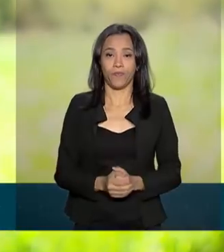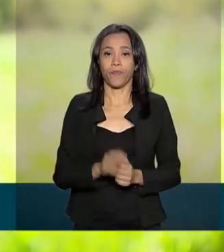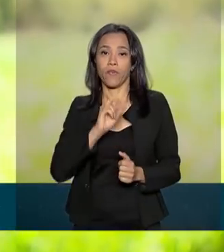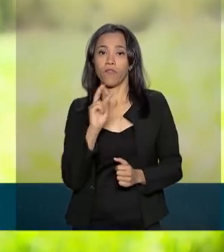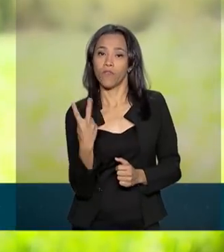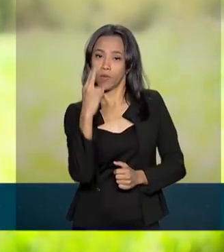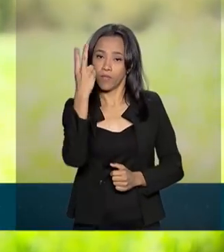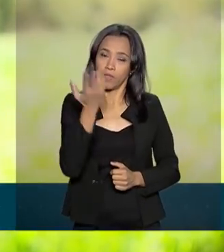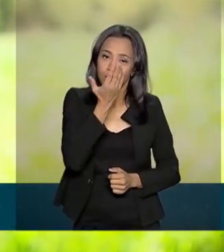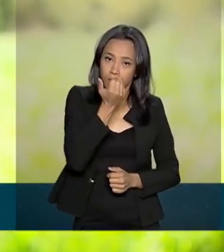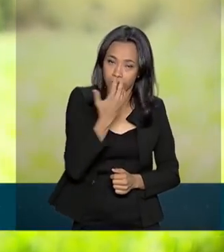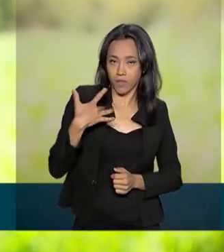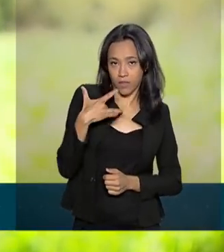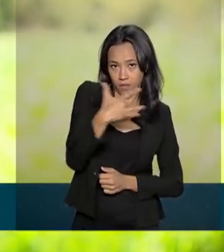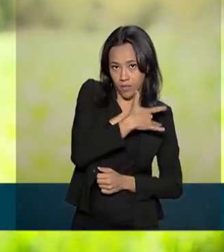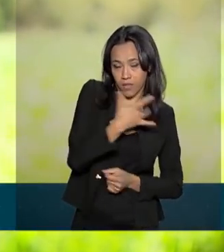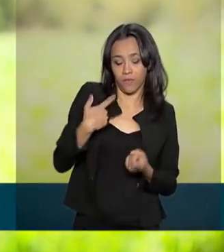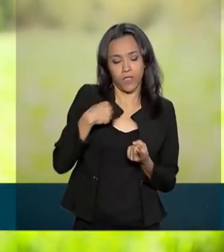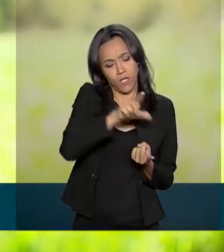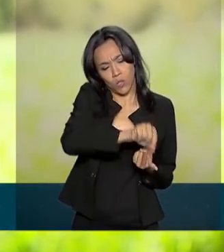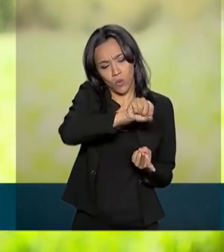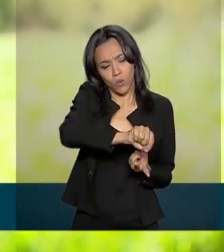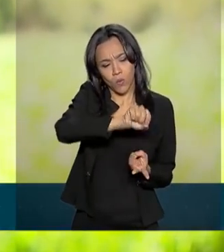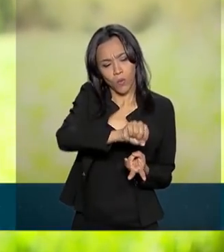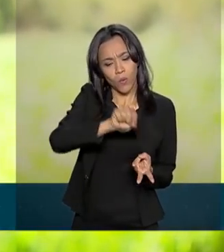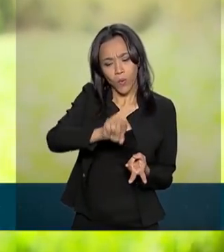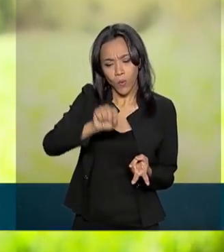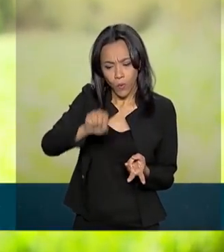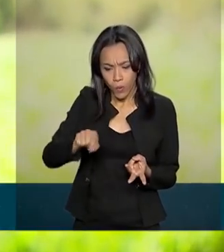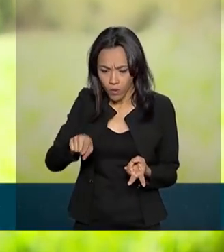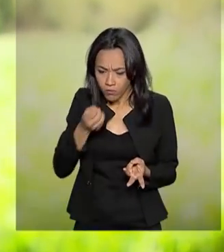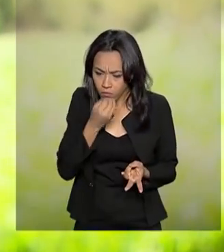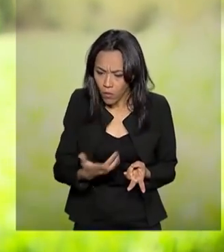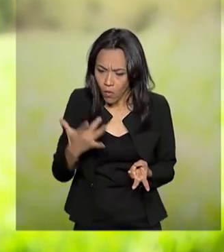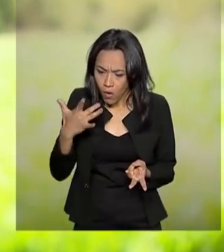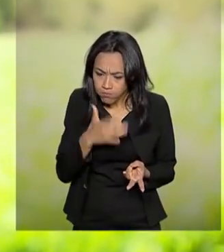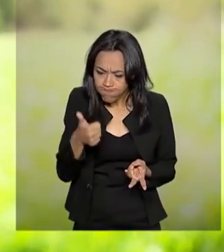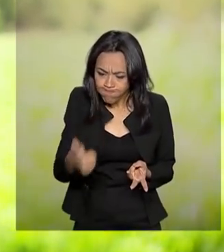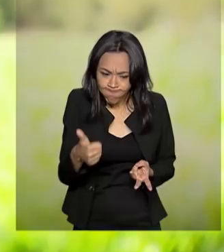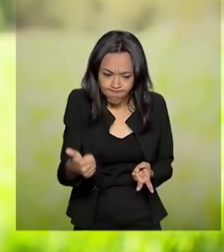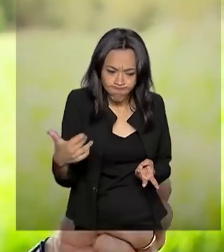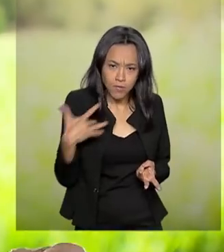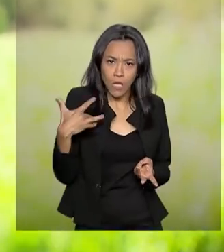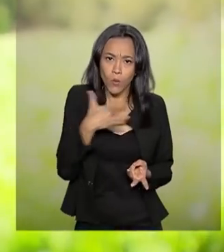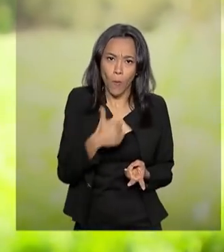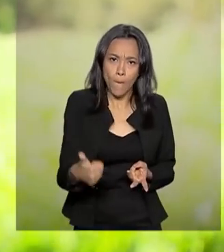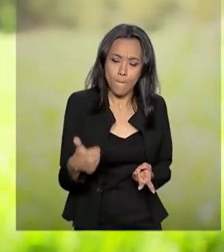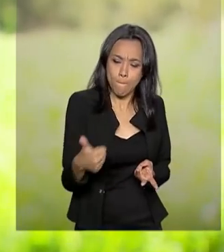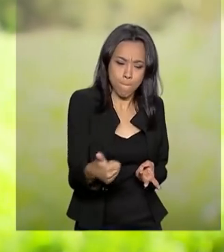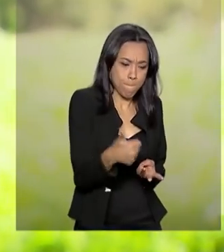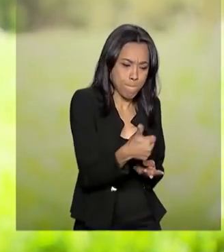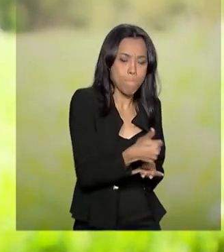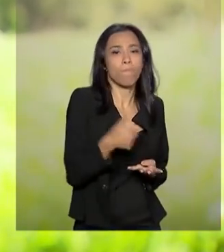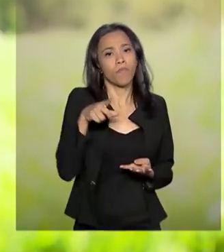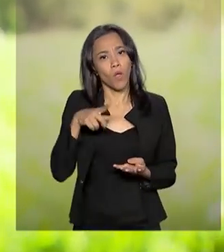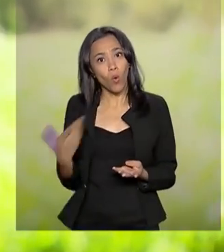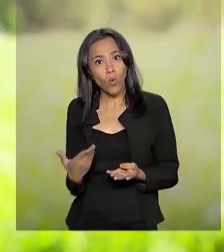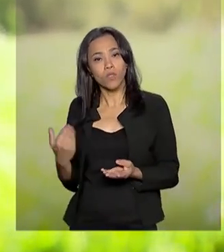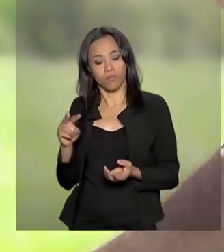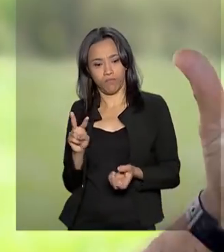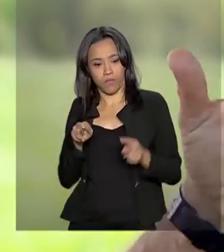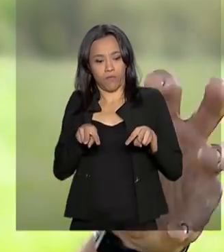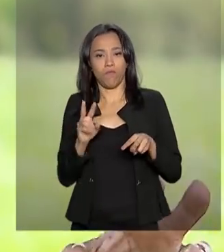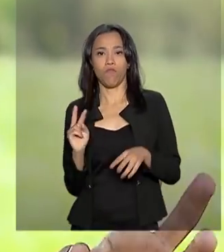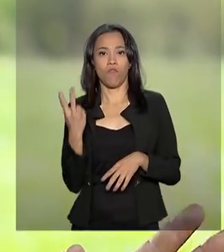e da escolha de espécies com maior potencial nutricional, elas têm recebido uma revalorização muito